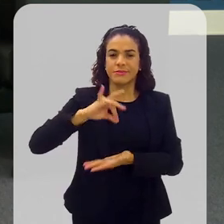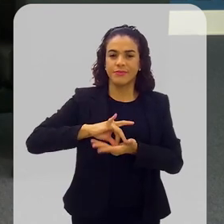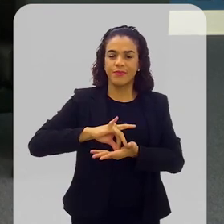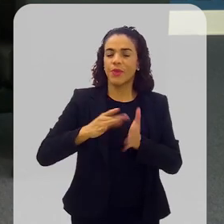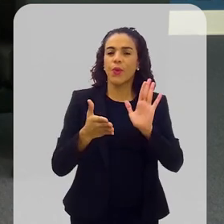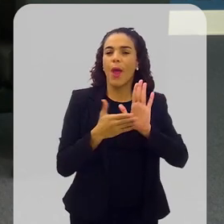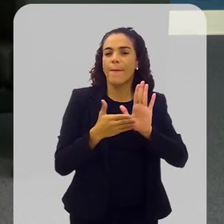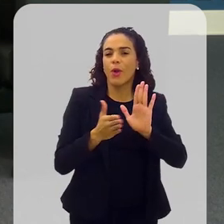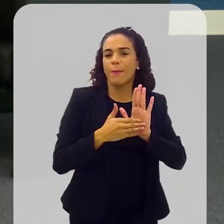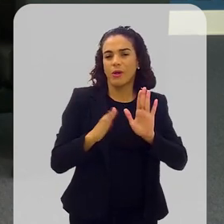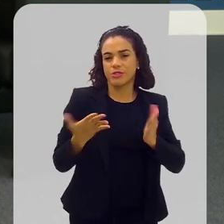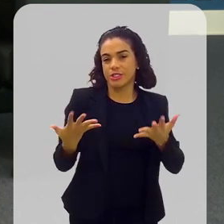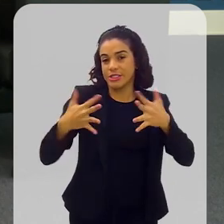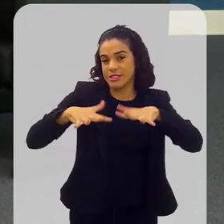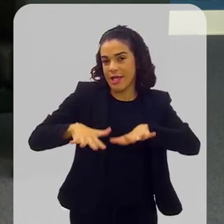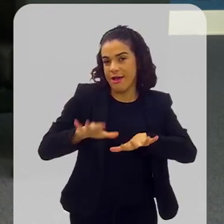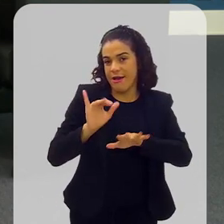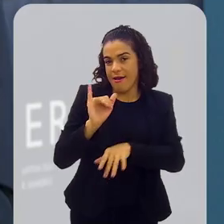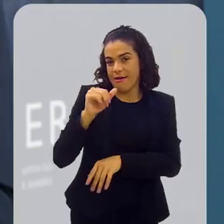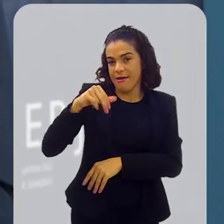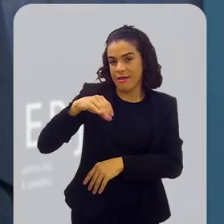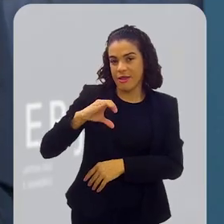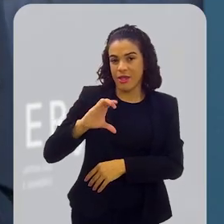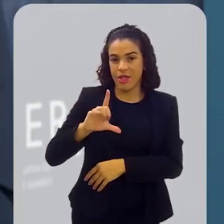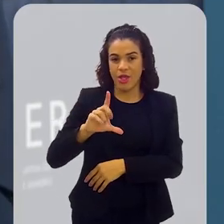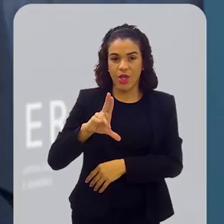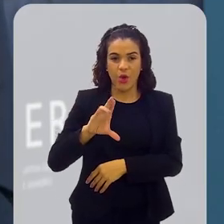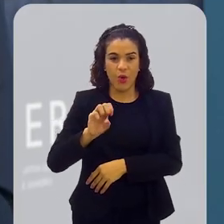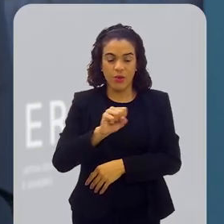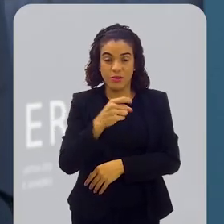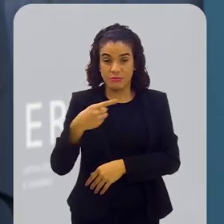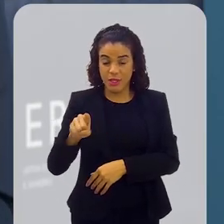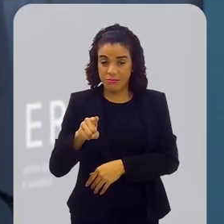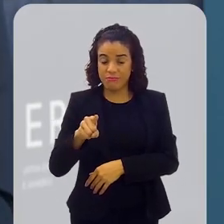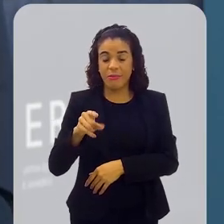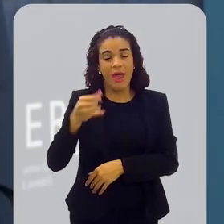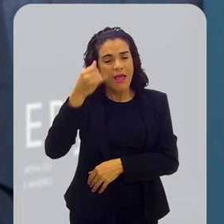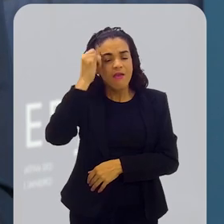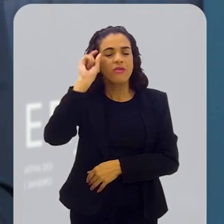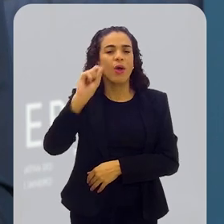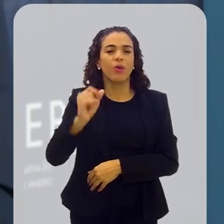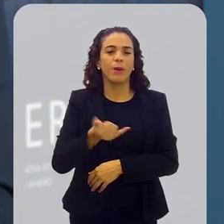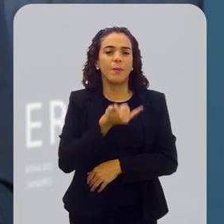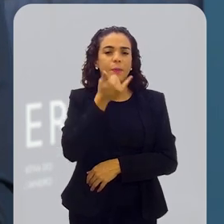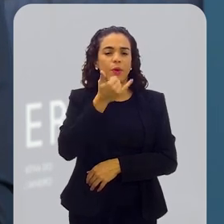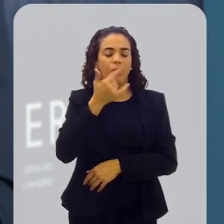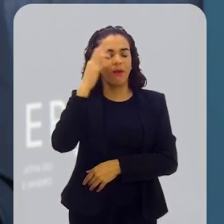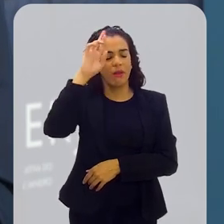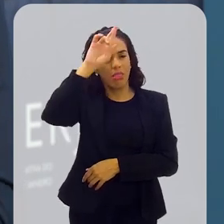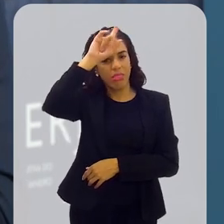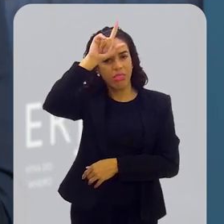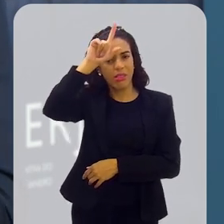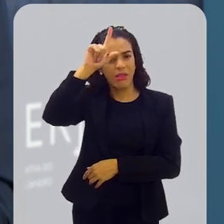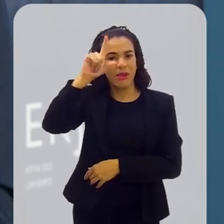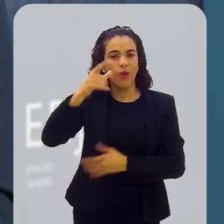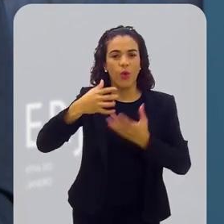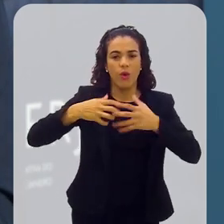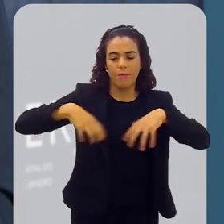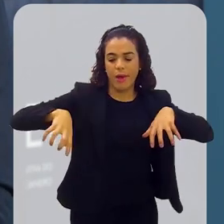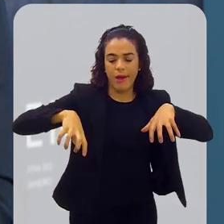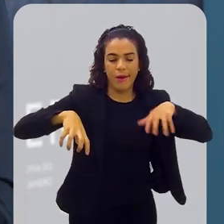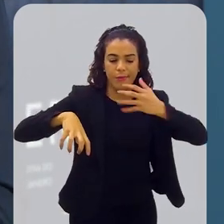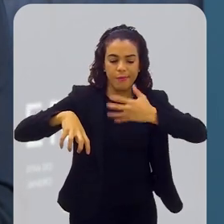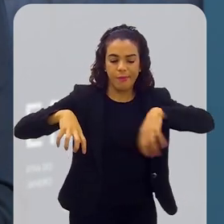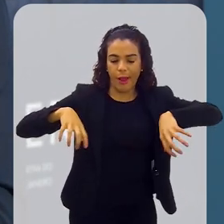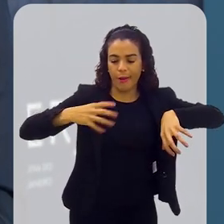realmente é a proposta da inclusão, para que a gente não tenha equívocos com relação à preocupação de segregar